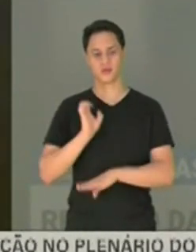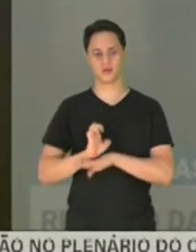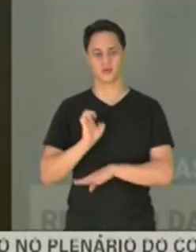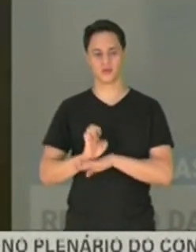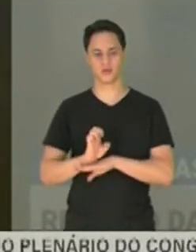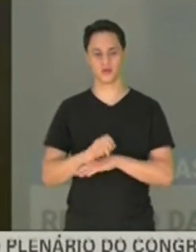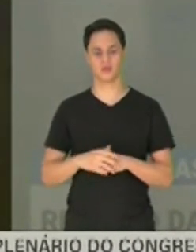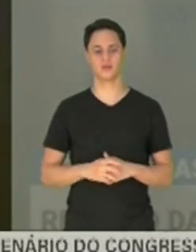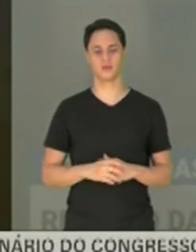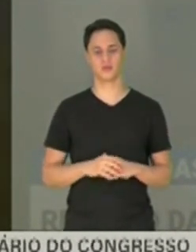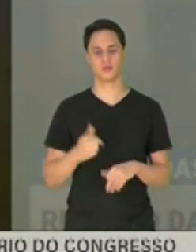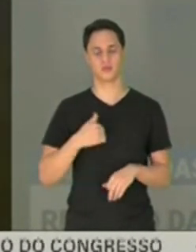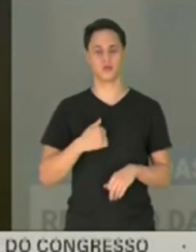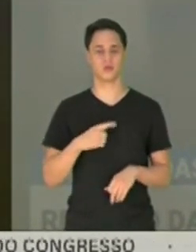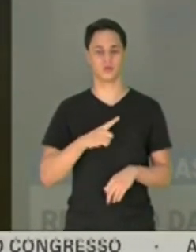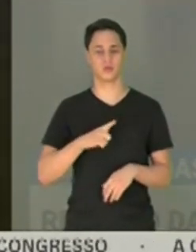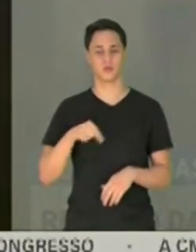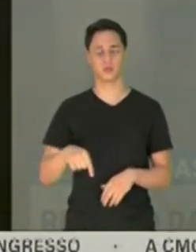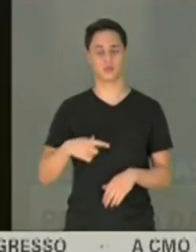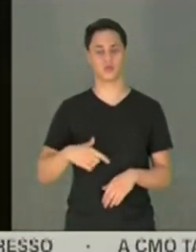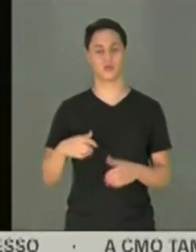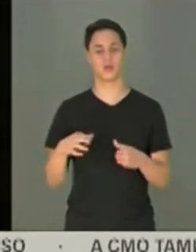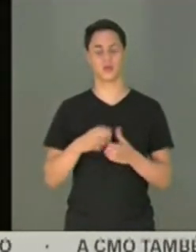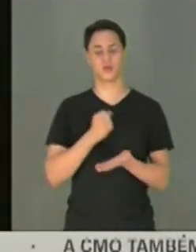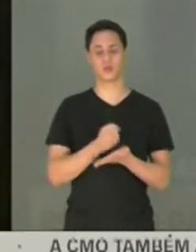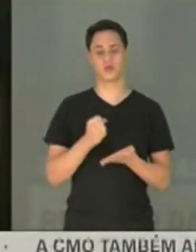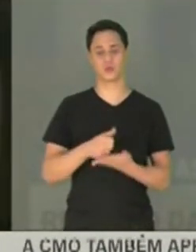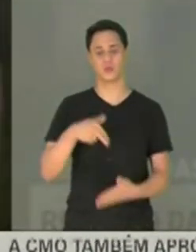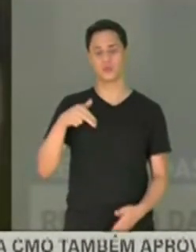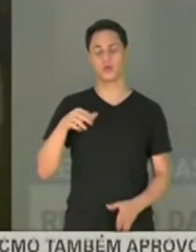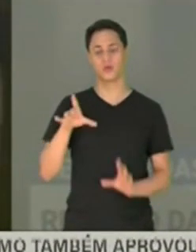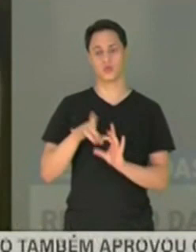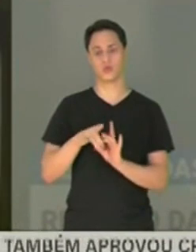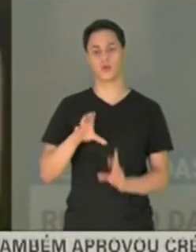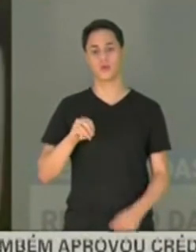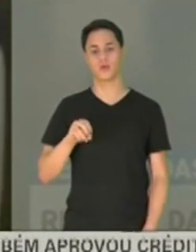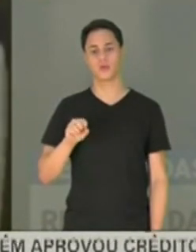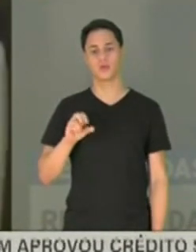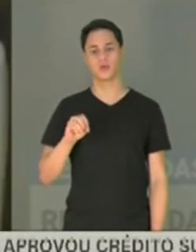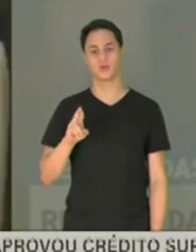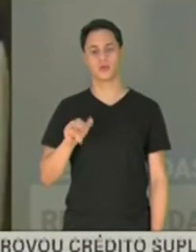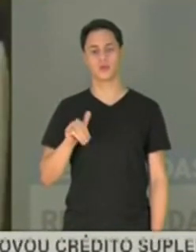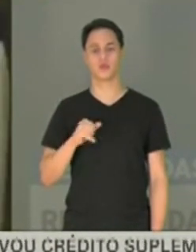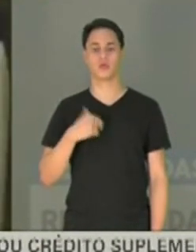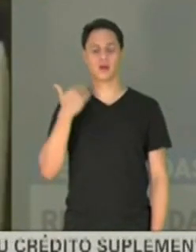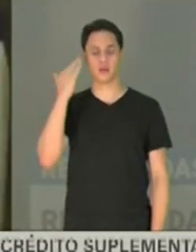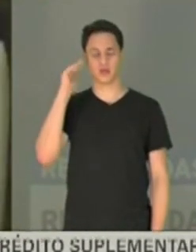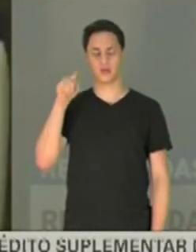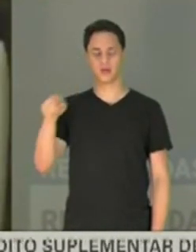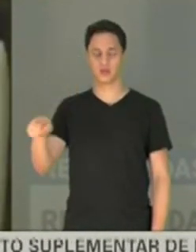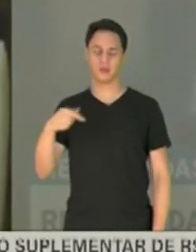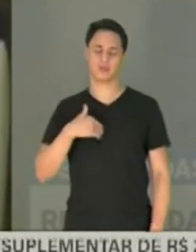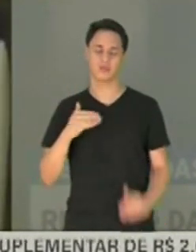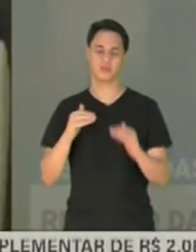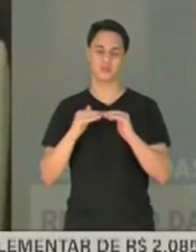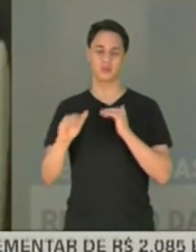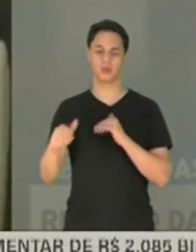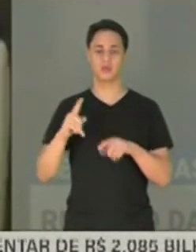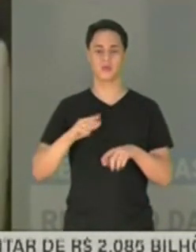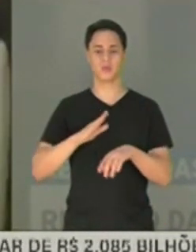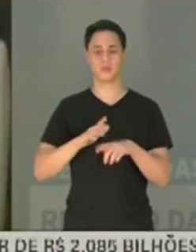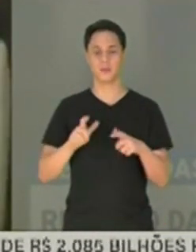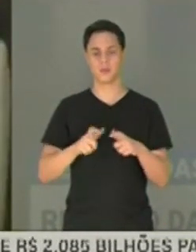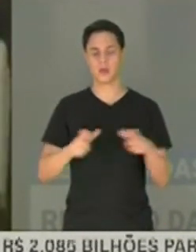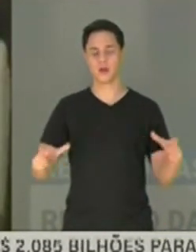Estou aqui com a copa da passagem emitida pelo Consórcio Nordeste. Entendo sua indignação por membros do seu partido terem feito o maior roubo